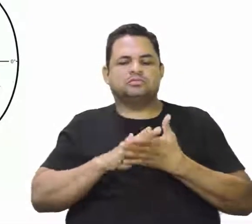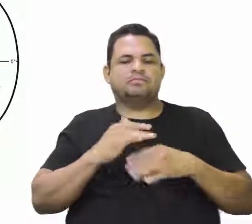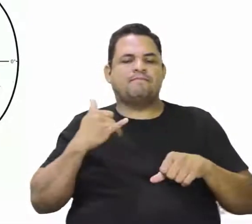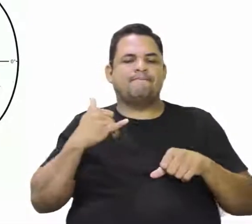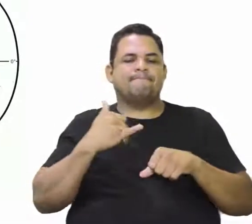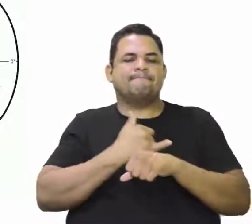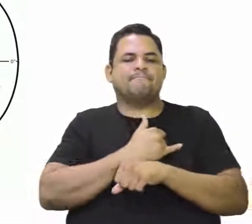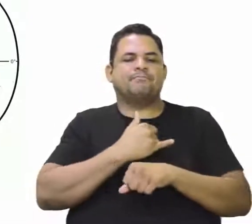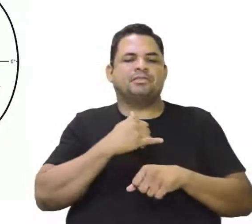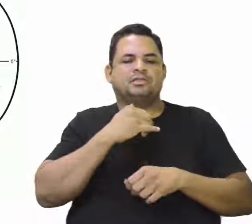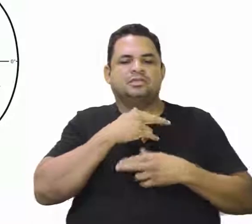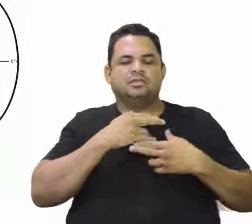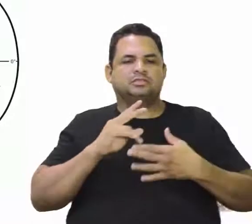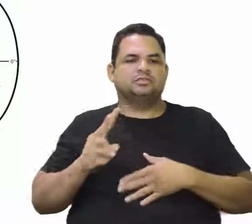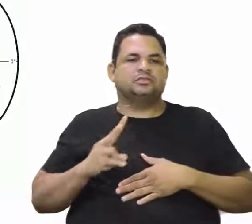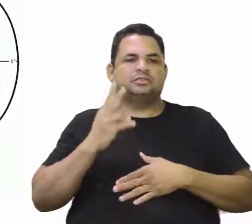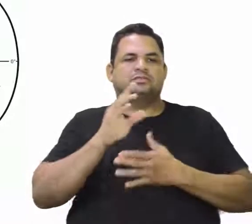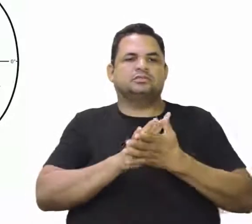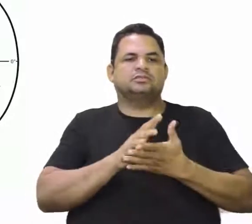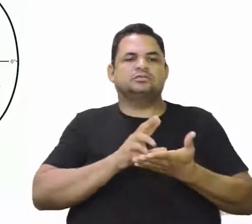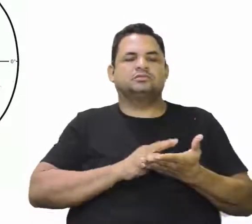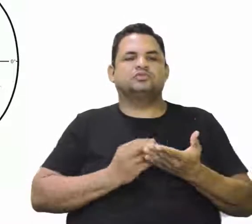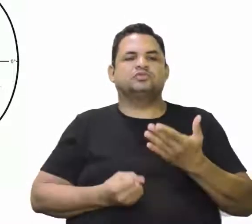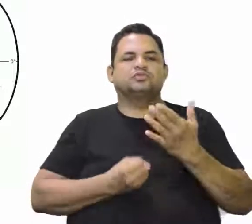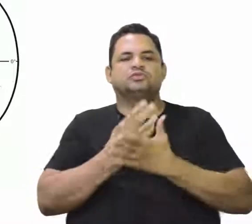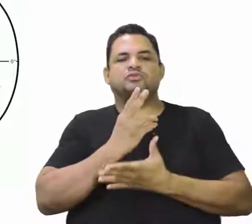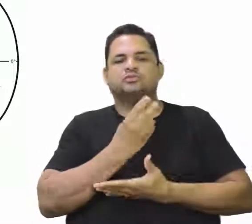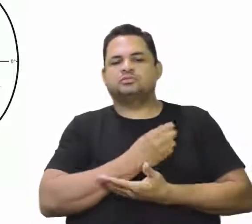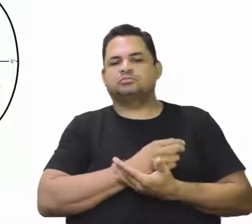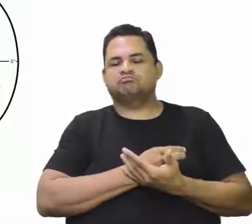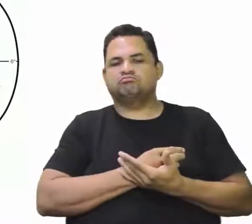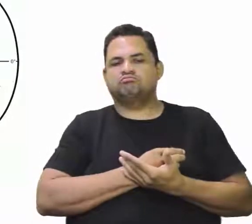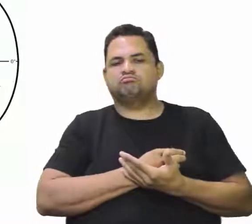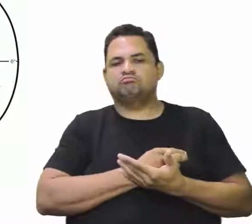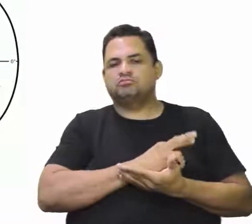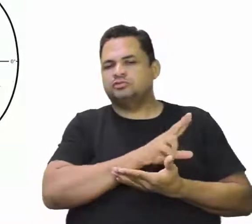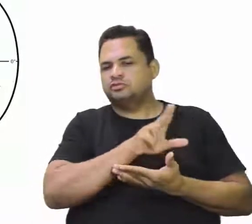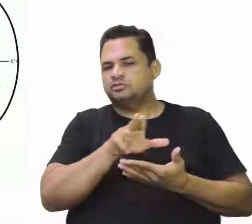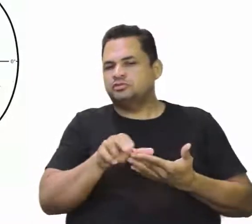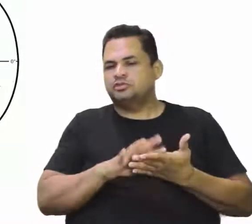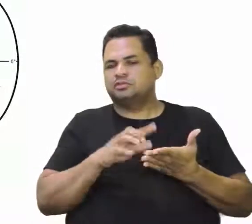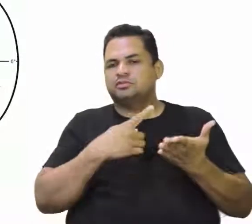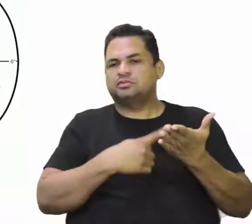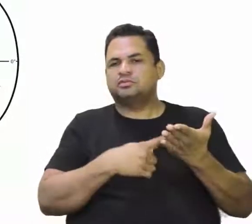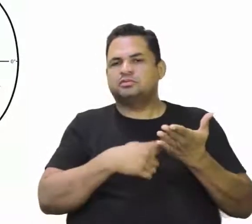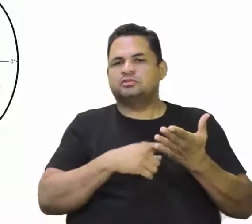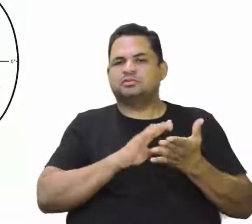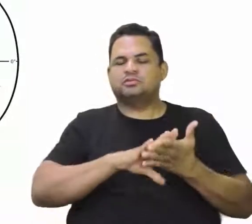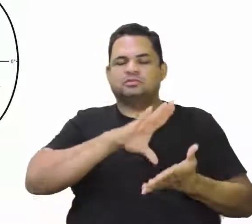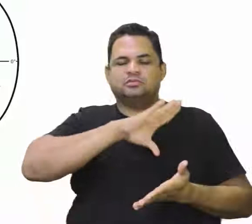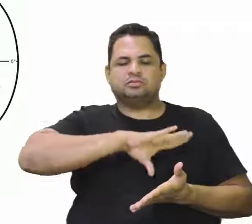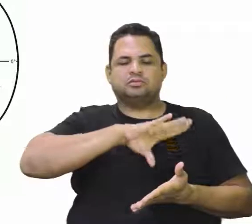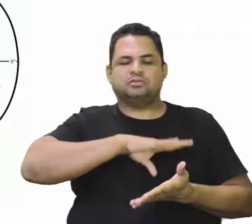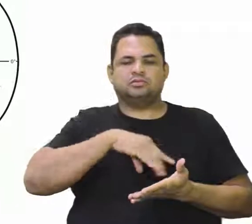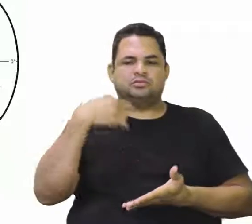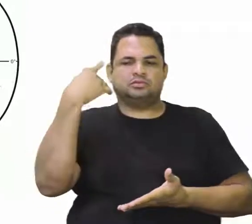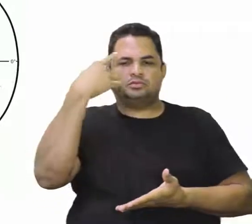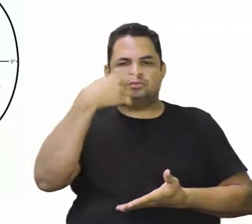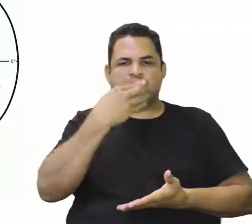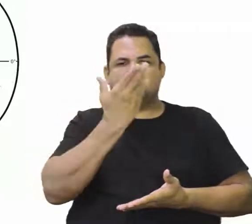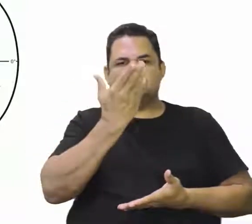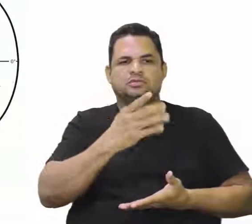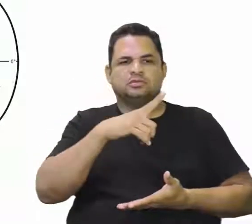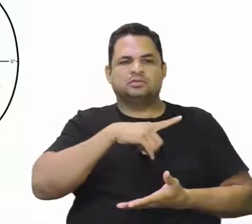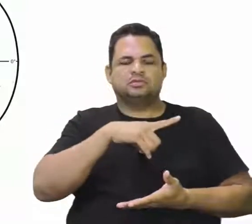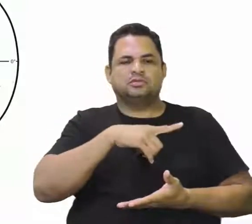Nós vimos que vários tratados foram traçados entre Portugal e Espanha. Nós